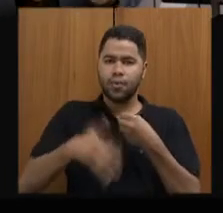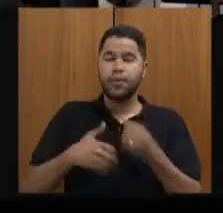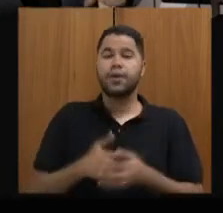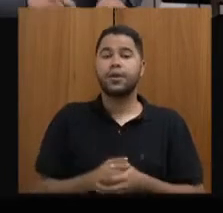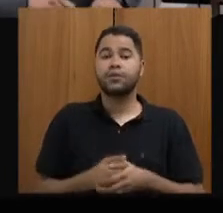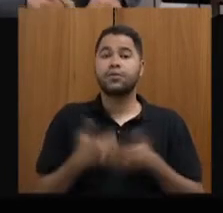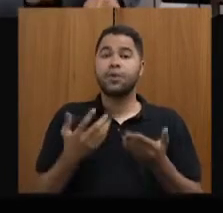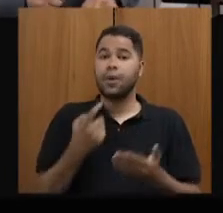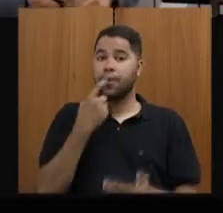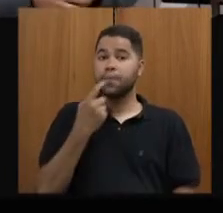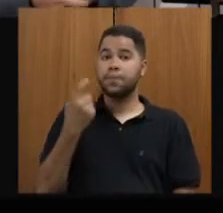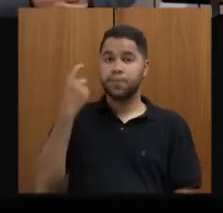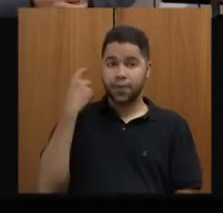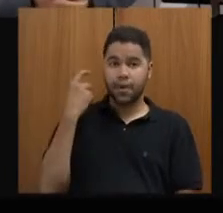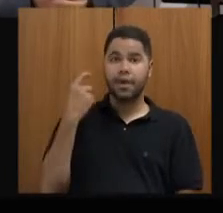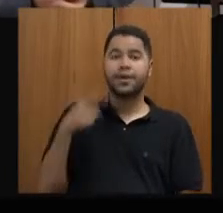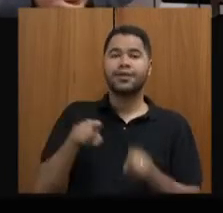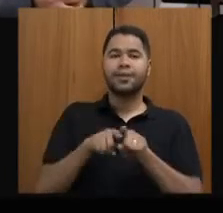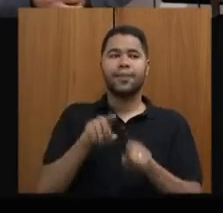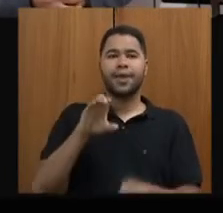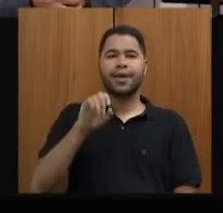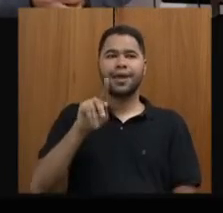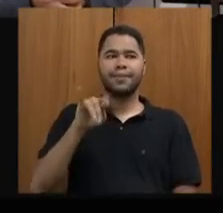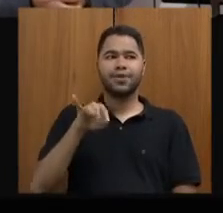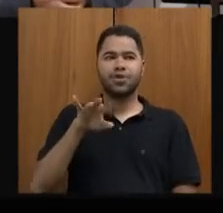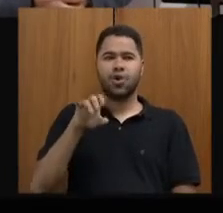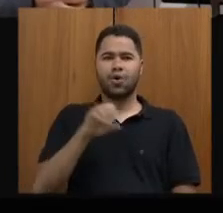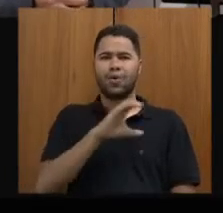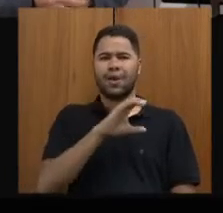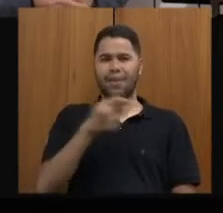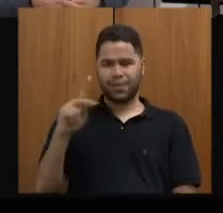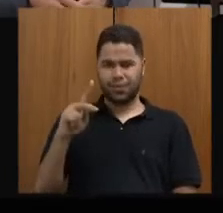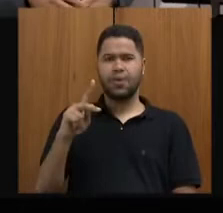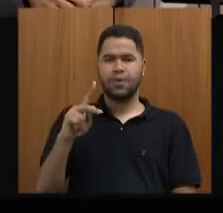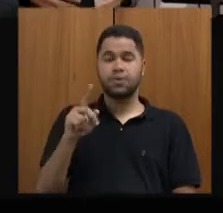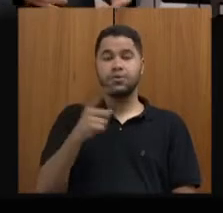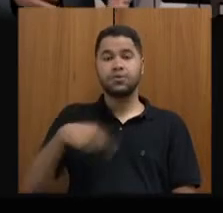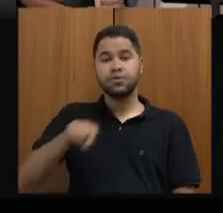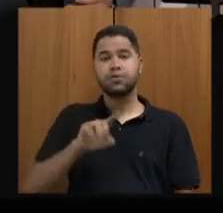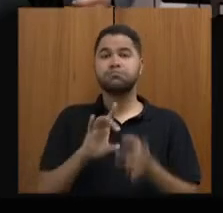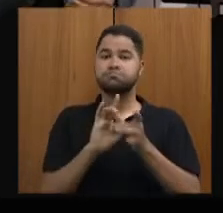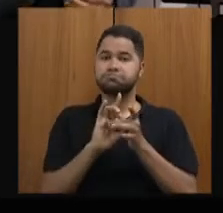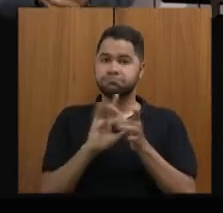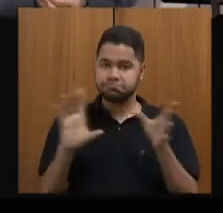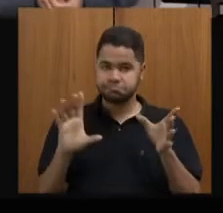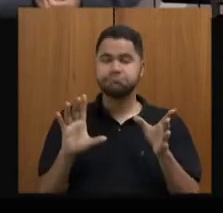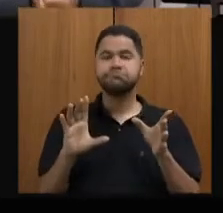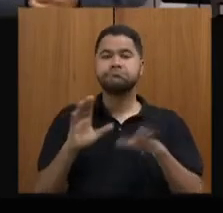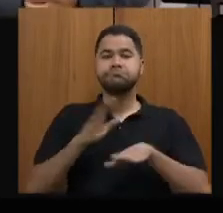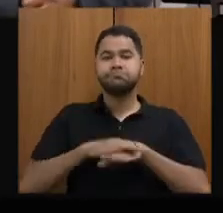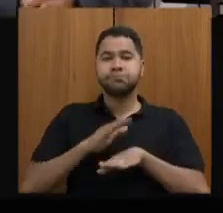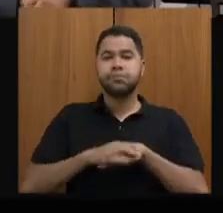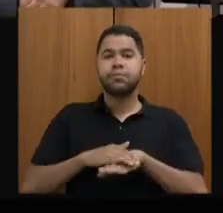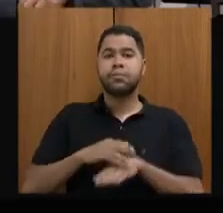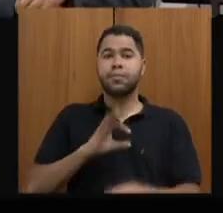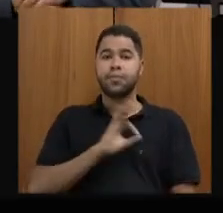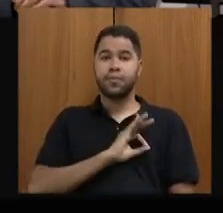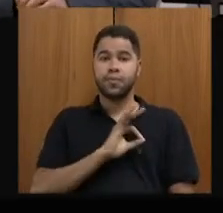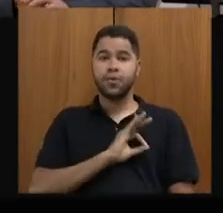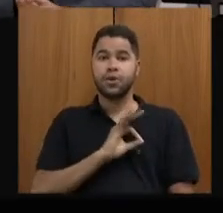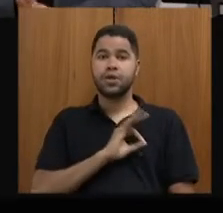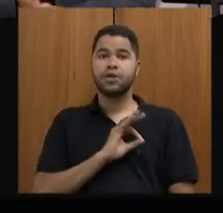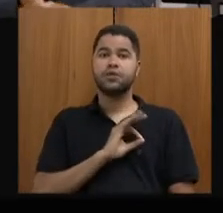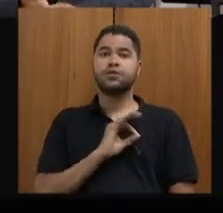recentemente, Capitólio e Bitipoca, nós colocamos à disposição da polícia viaturas